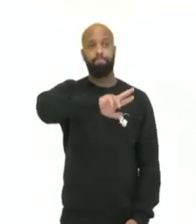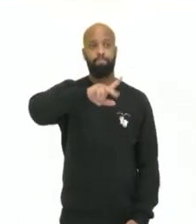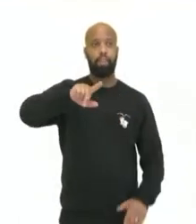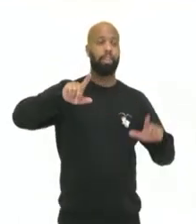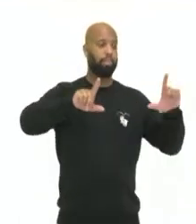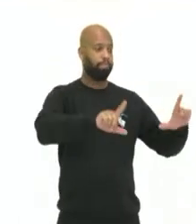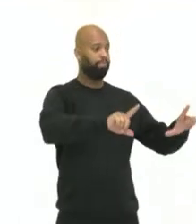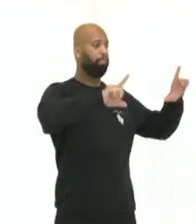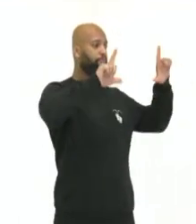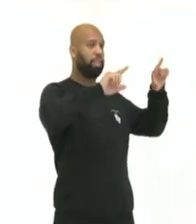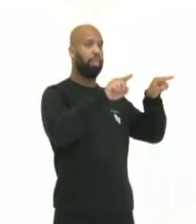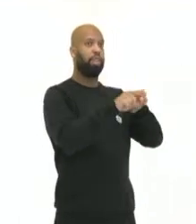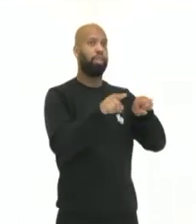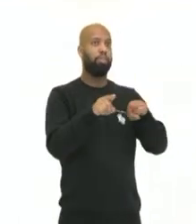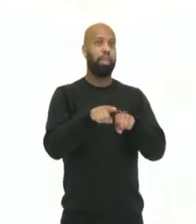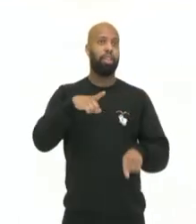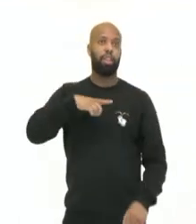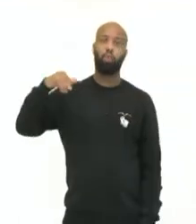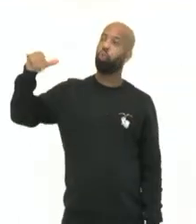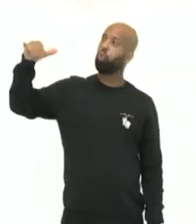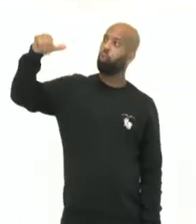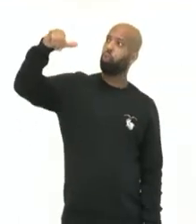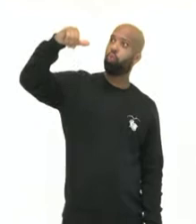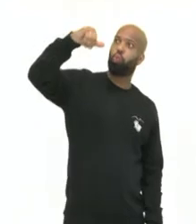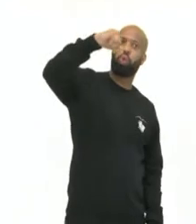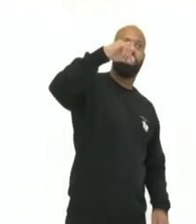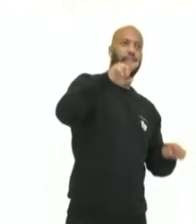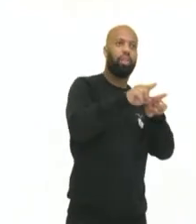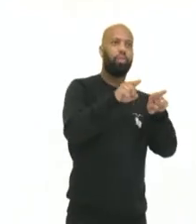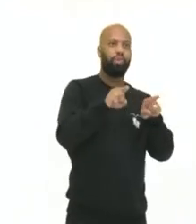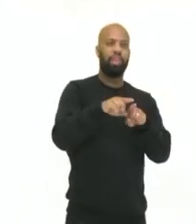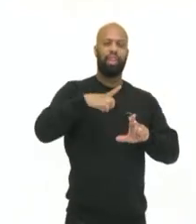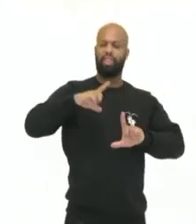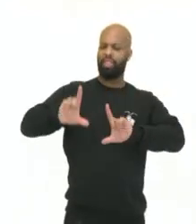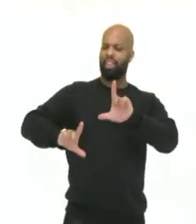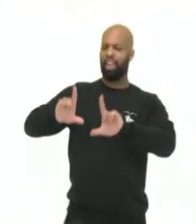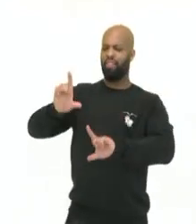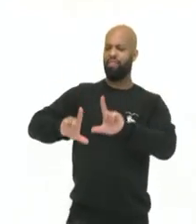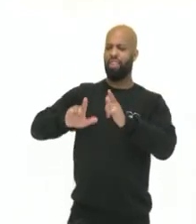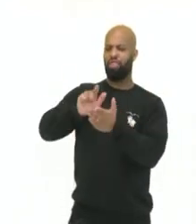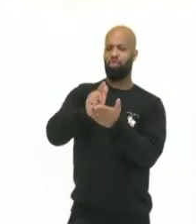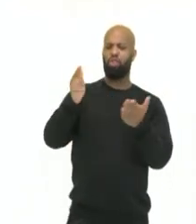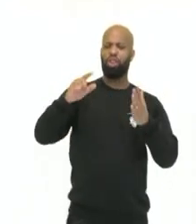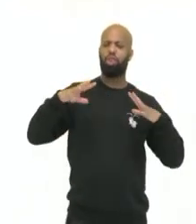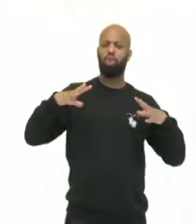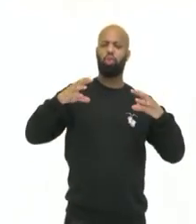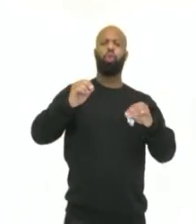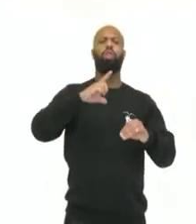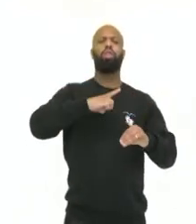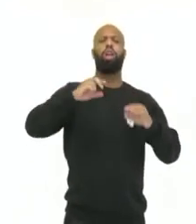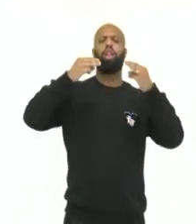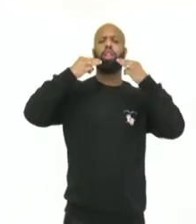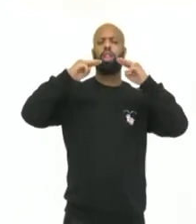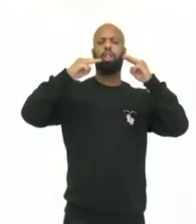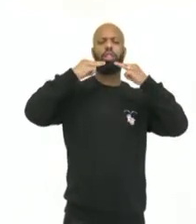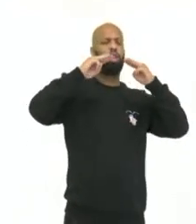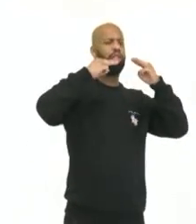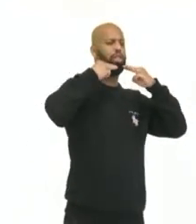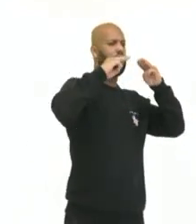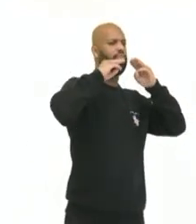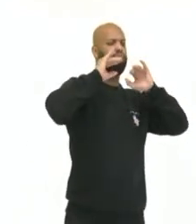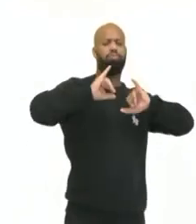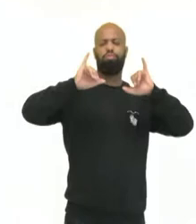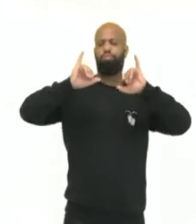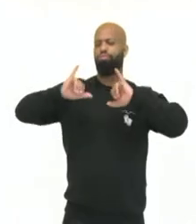outdoor, aviãozinho passando lá em cima, computador, na TV, no jornal, em tudo quanto é canto, tem lá a